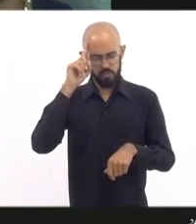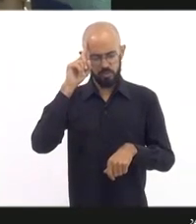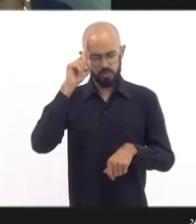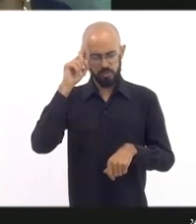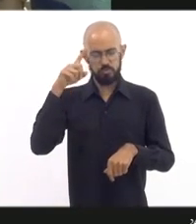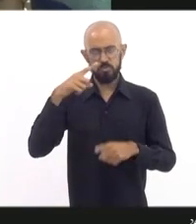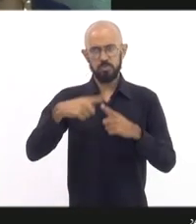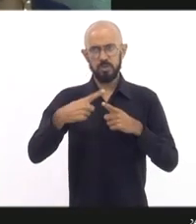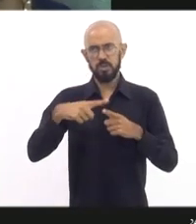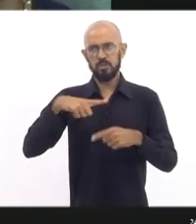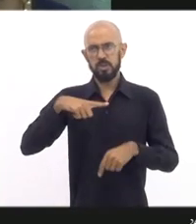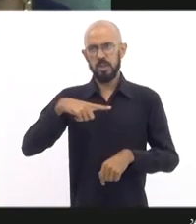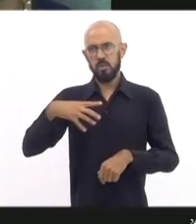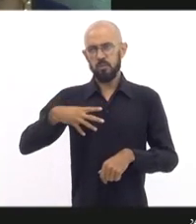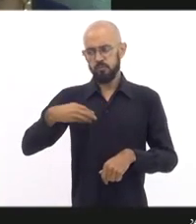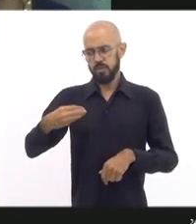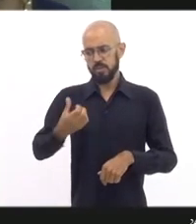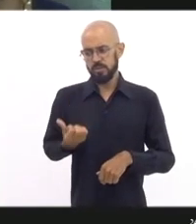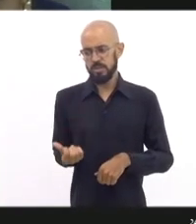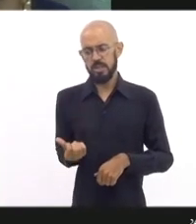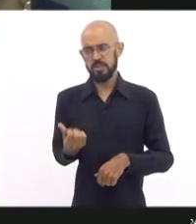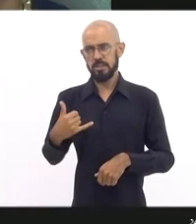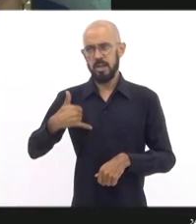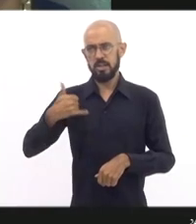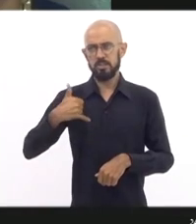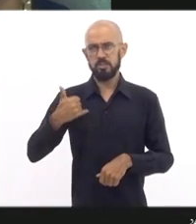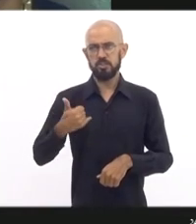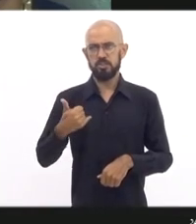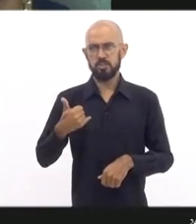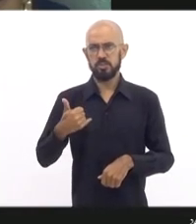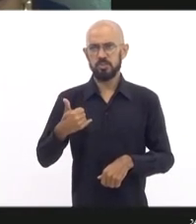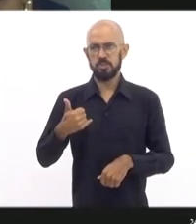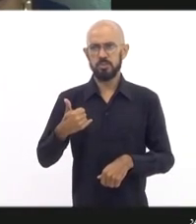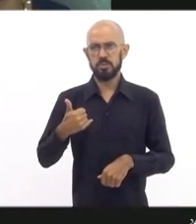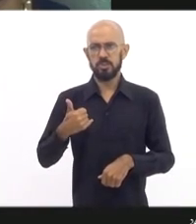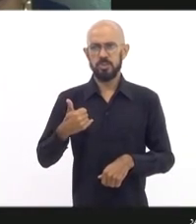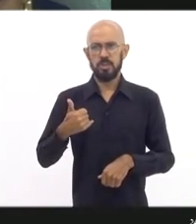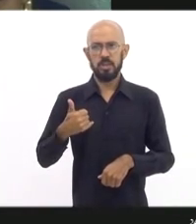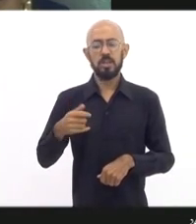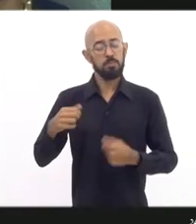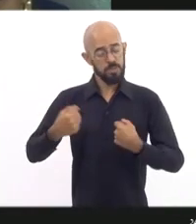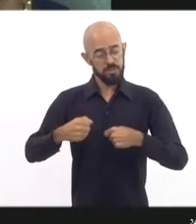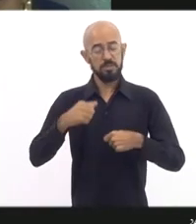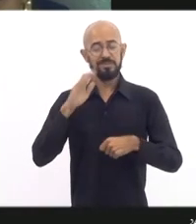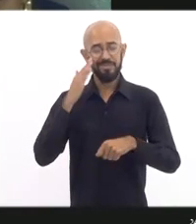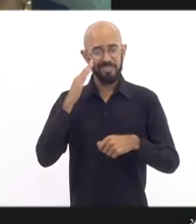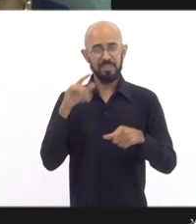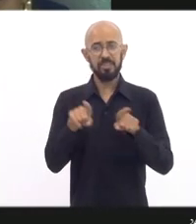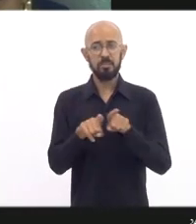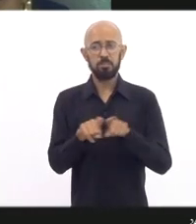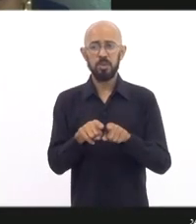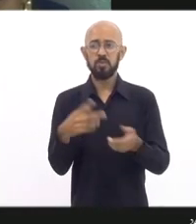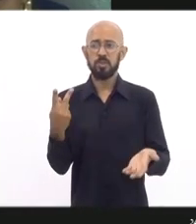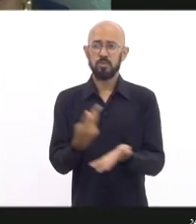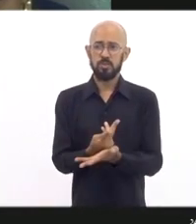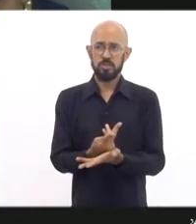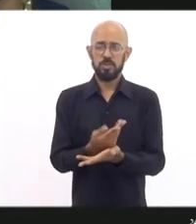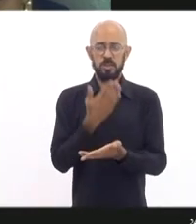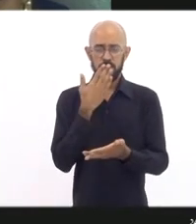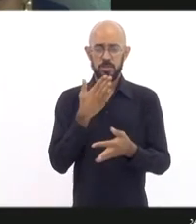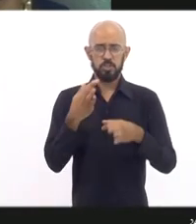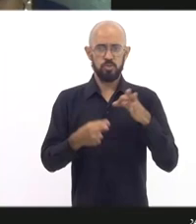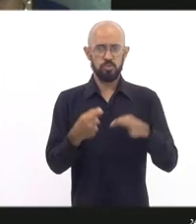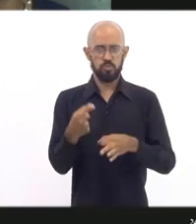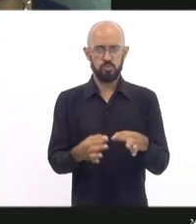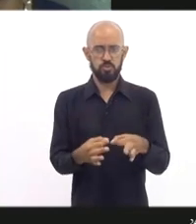seis anos em casa, que ela agora está começando a entender o que está acontecendo, e ela está pedindo justiça também. Então, acho